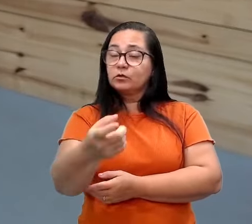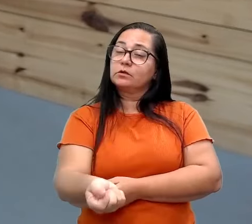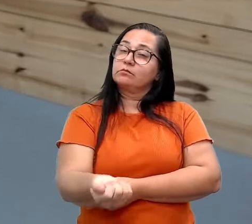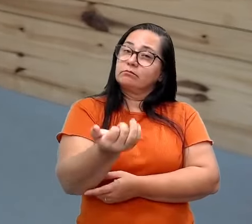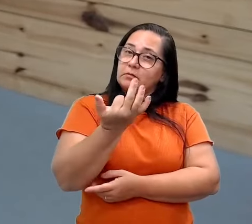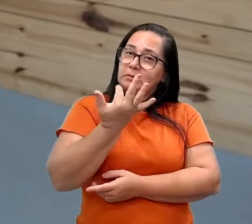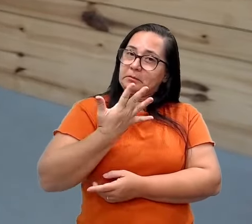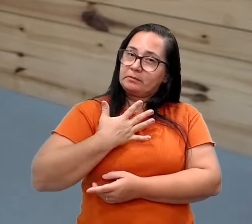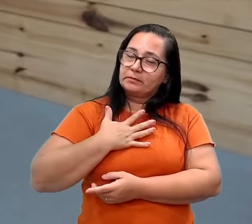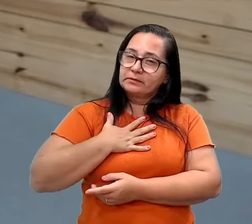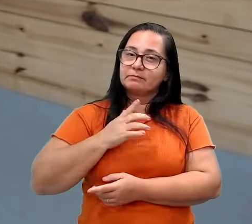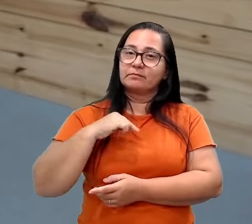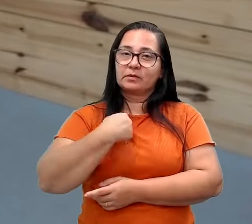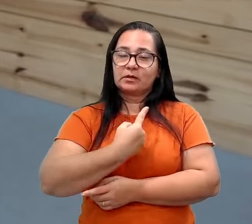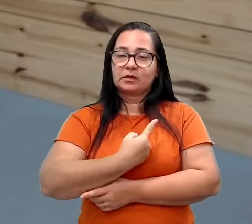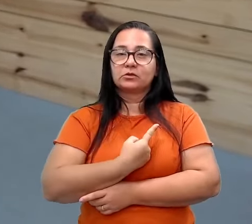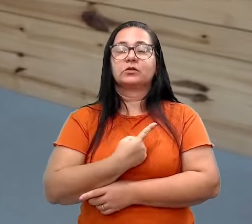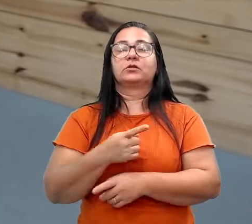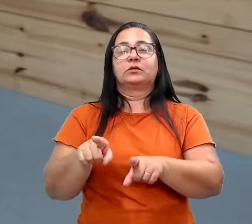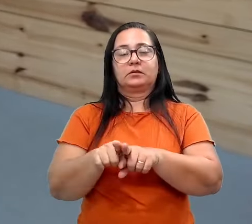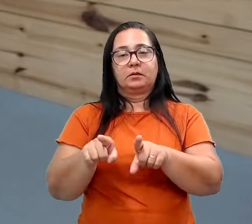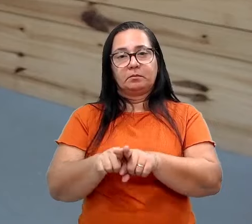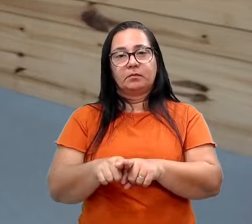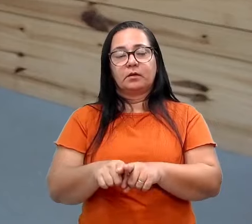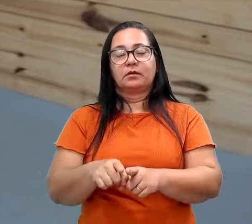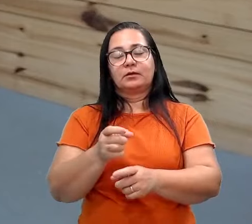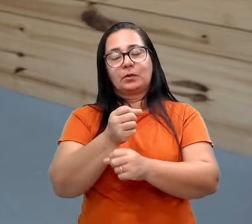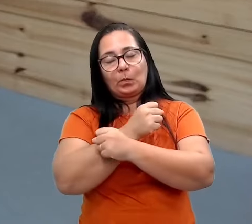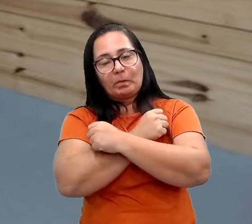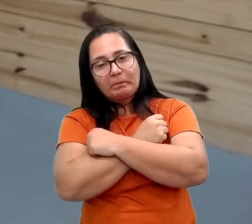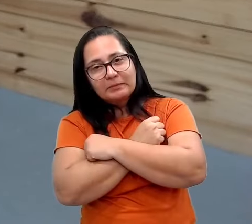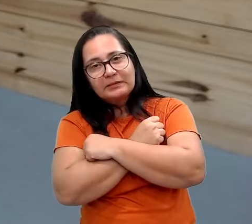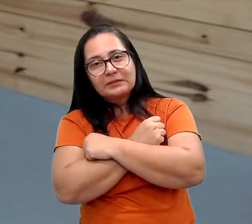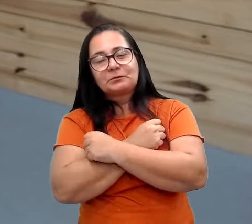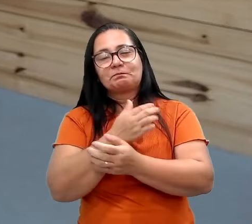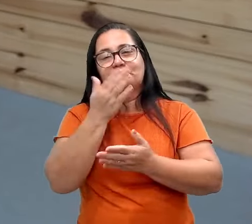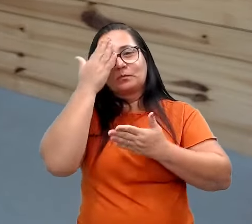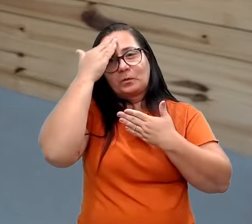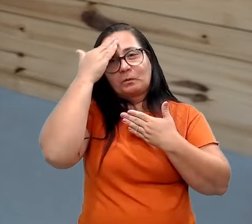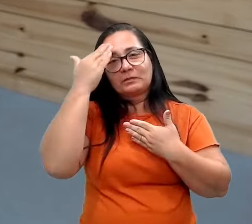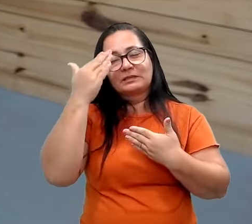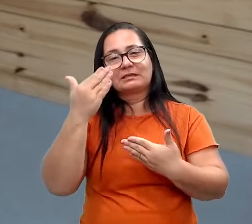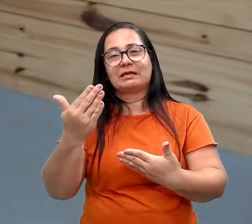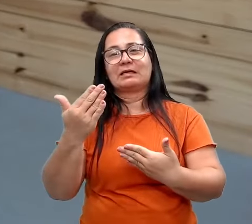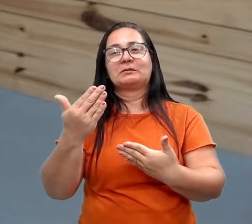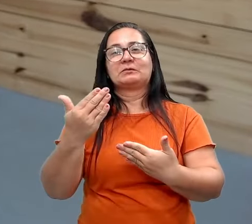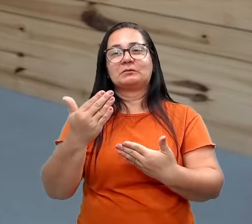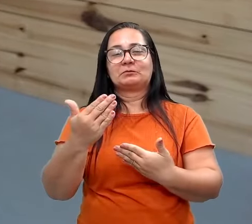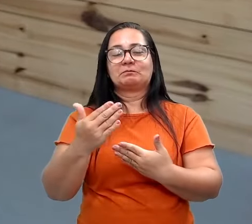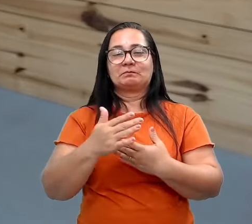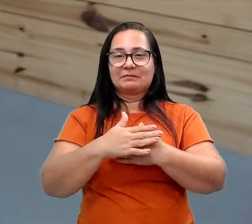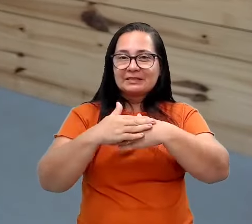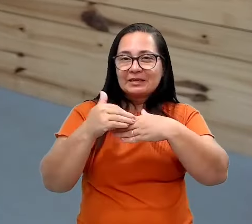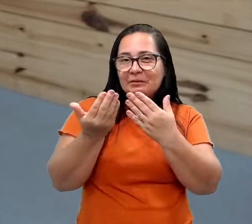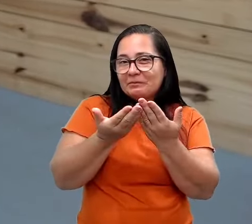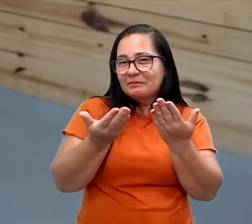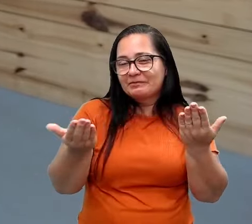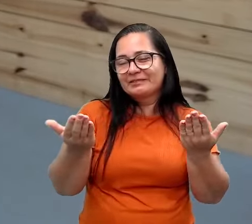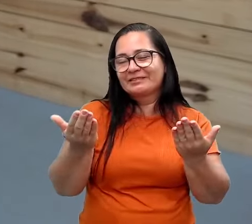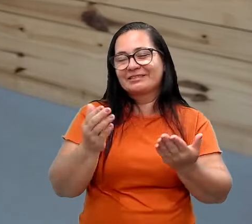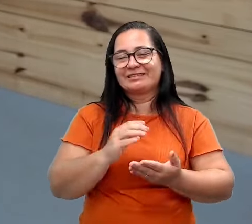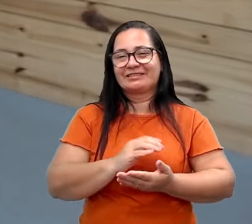para a gente poder compartilhar. Um abraço muito afetuoso com vocês e muito